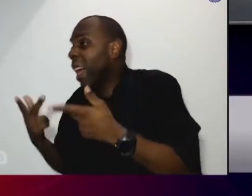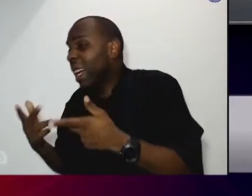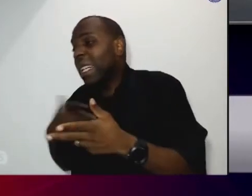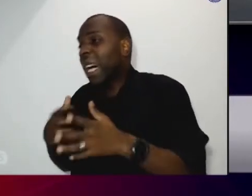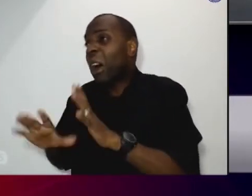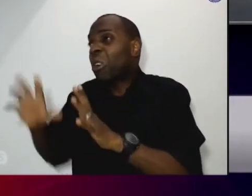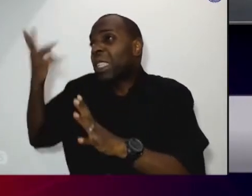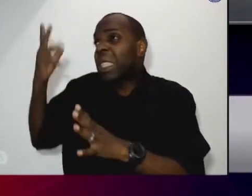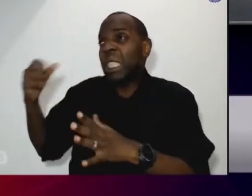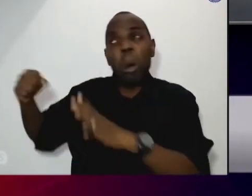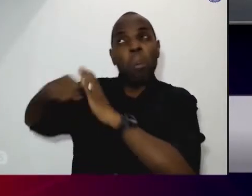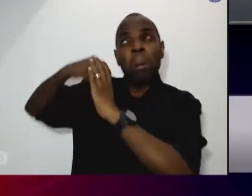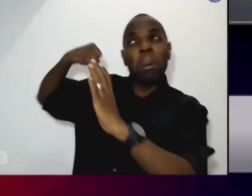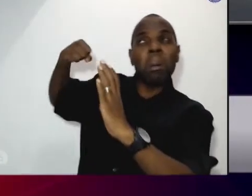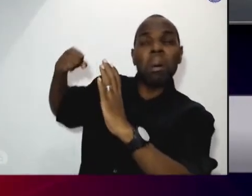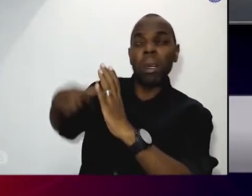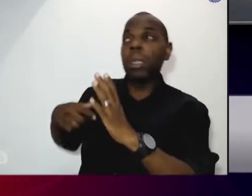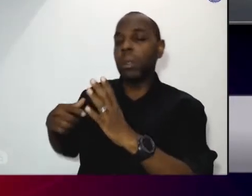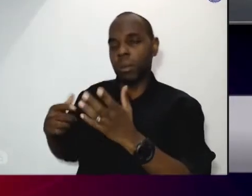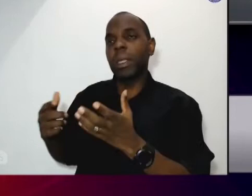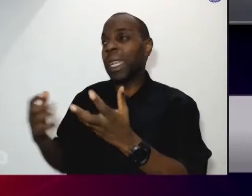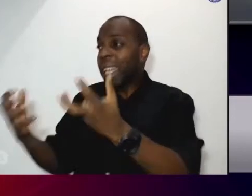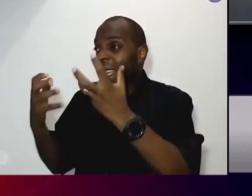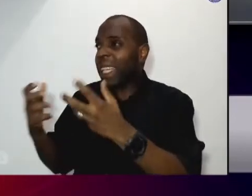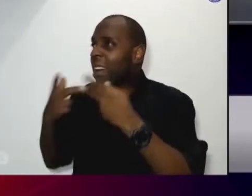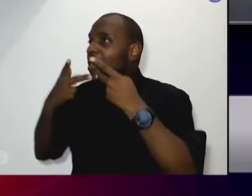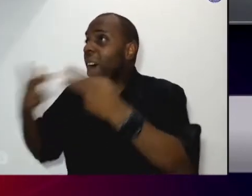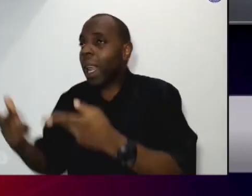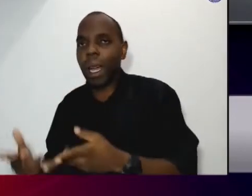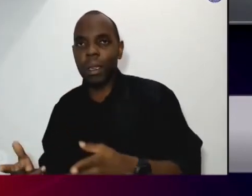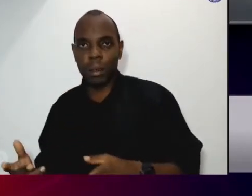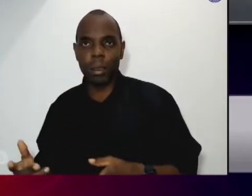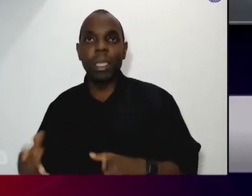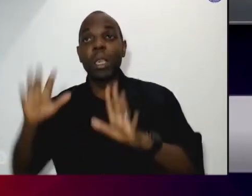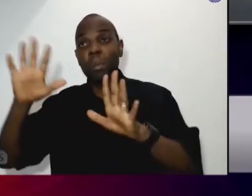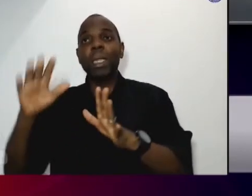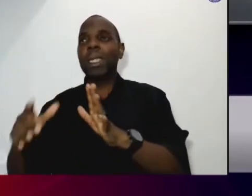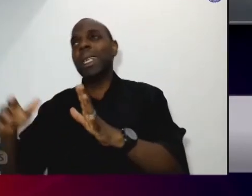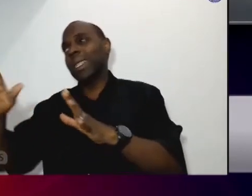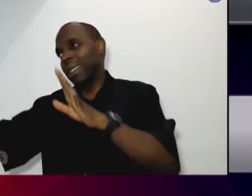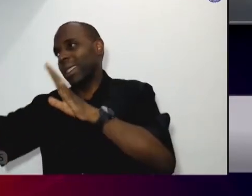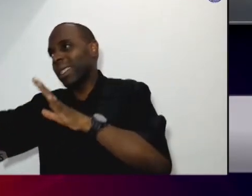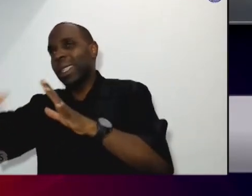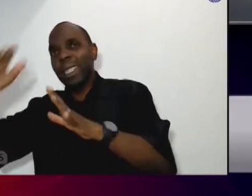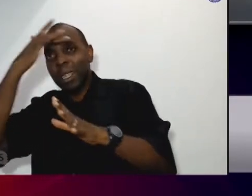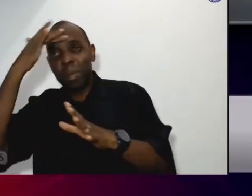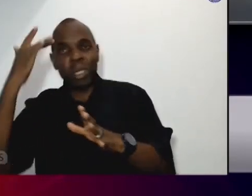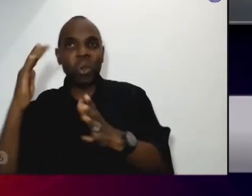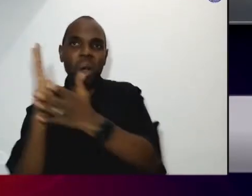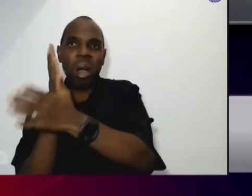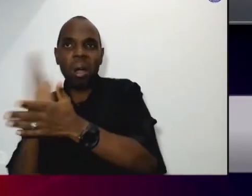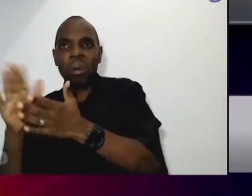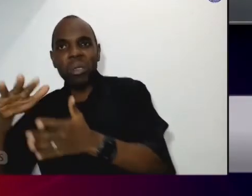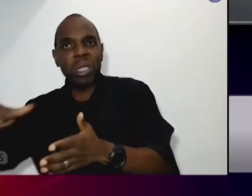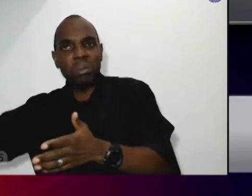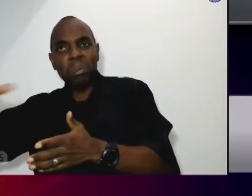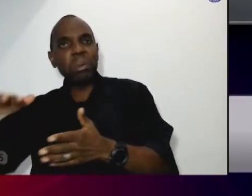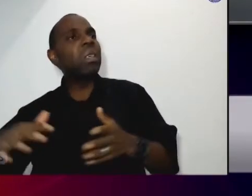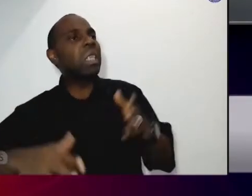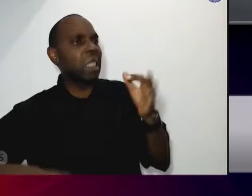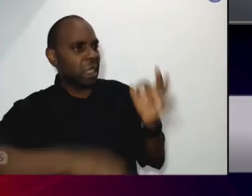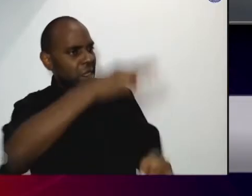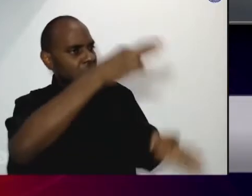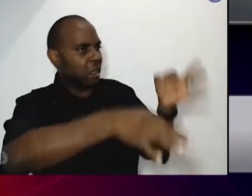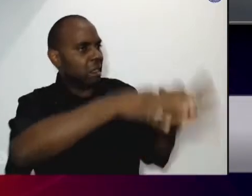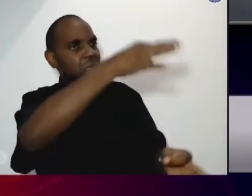foi falado anteriormente aqui em julgamento né até no vídeo também fala a gente tem que ajudar sem julgar